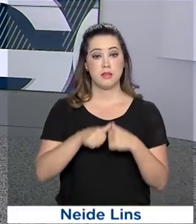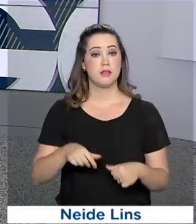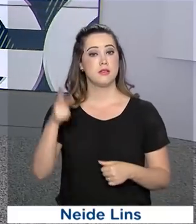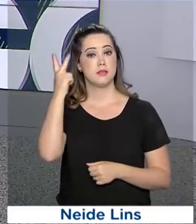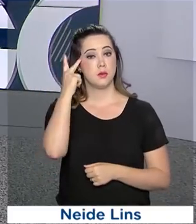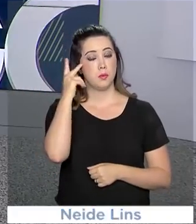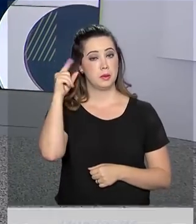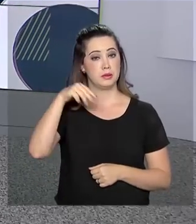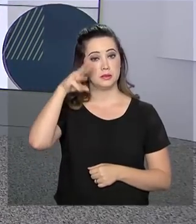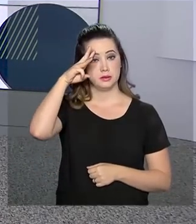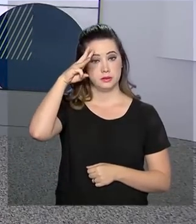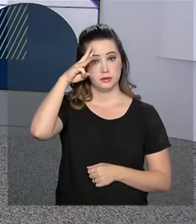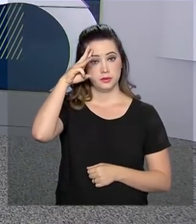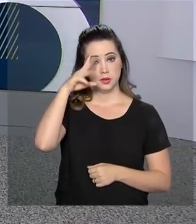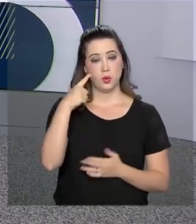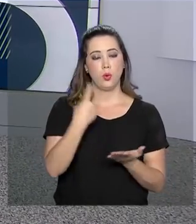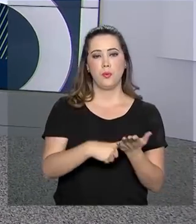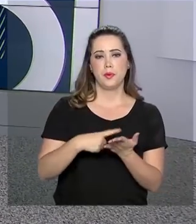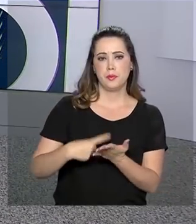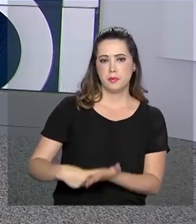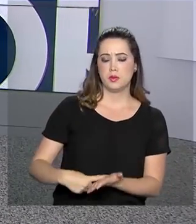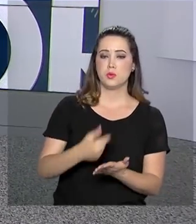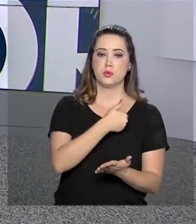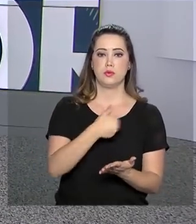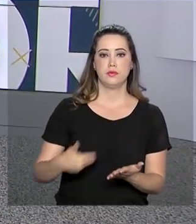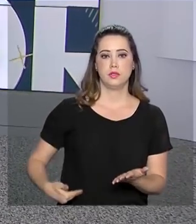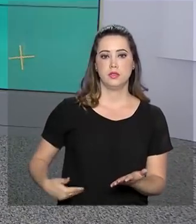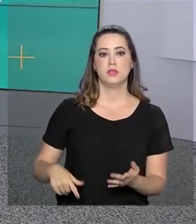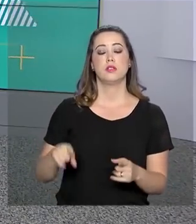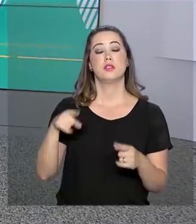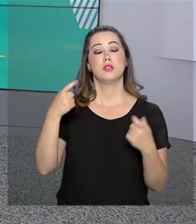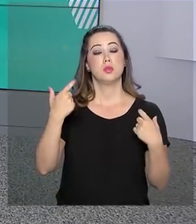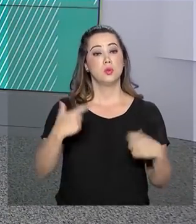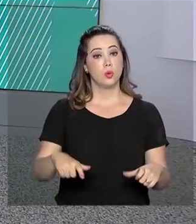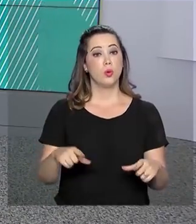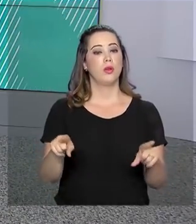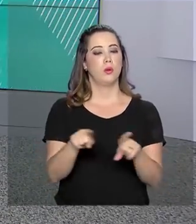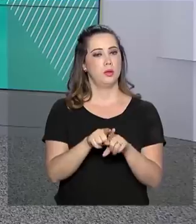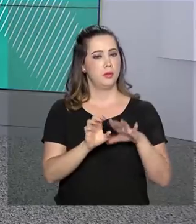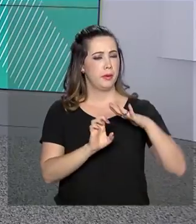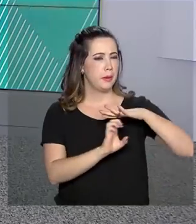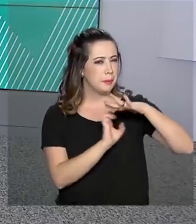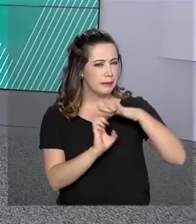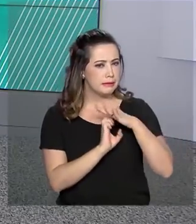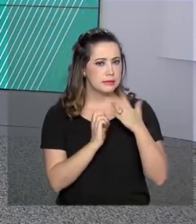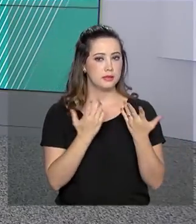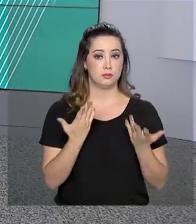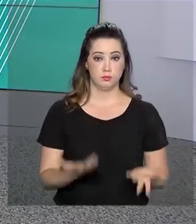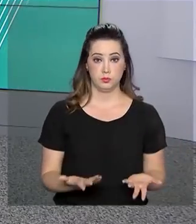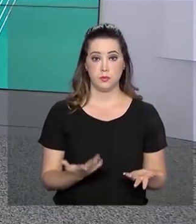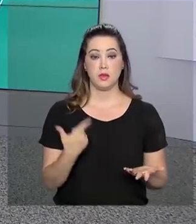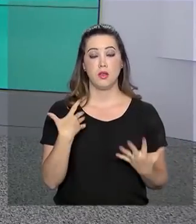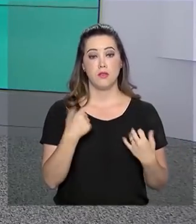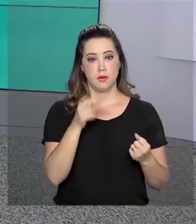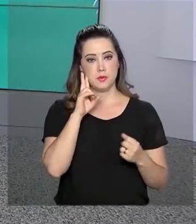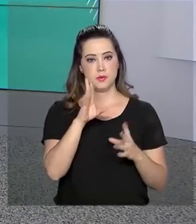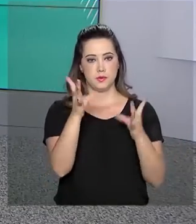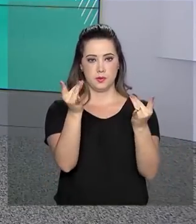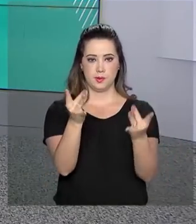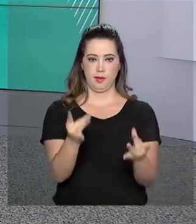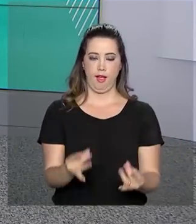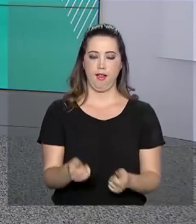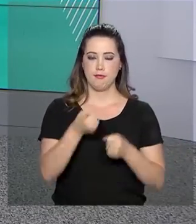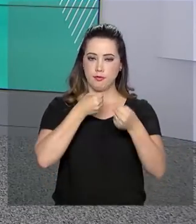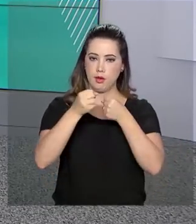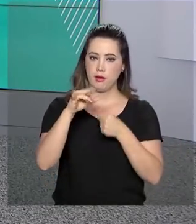Paulo nesta terça-feira, onde cumpre uma agenda com o governador do Estado e empresários. Quem traz os detalhes da capital paulista é o